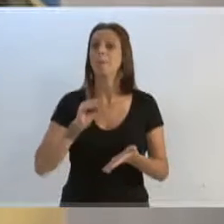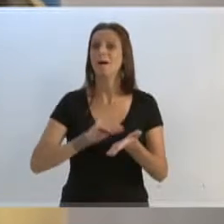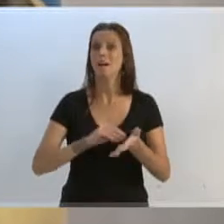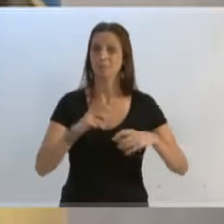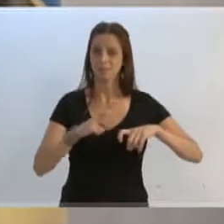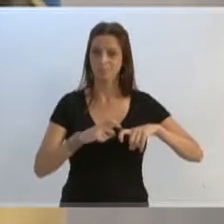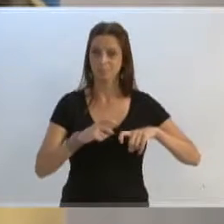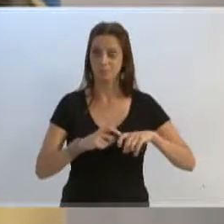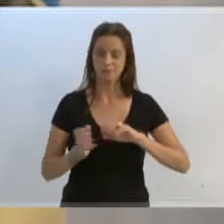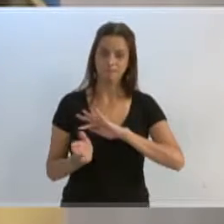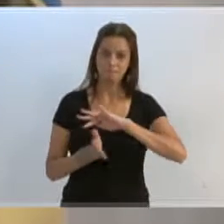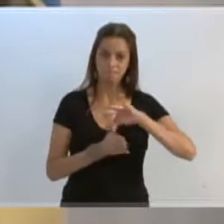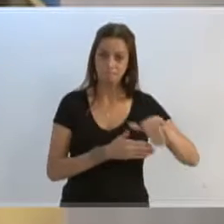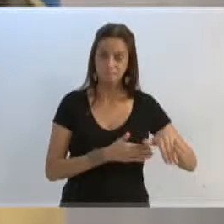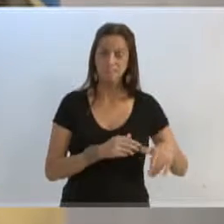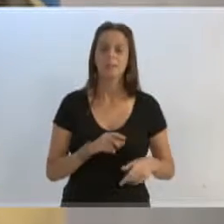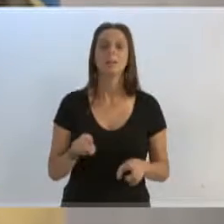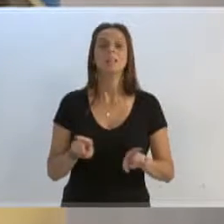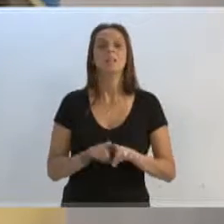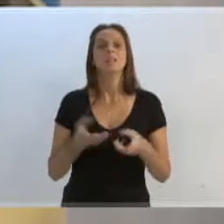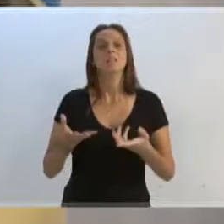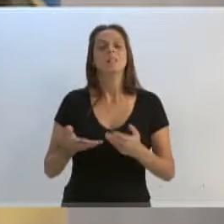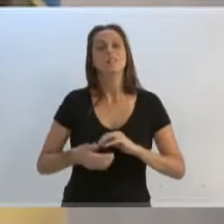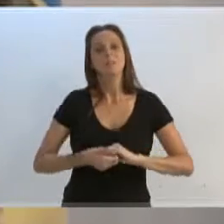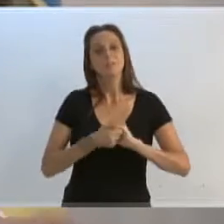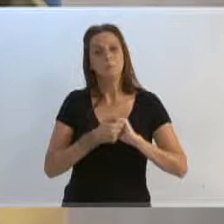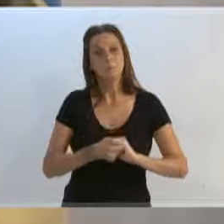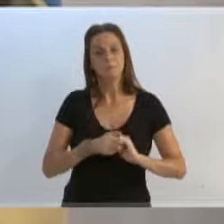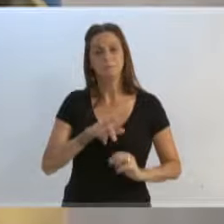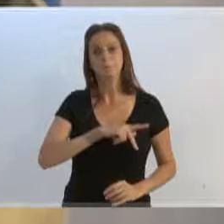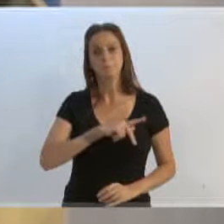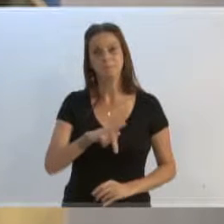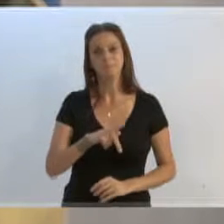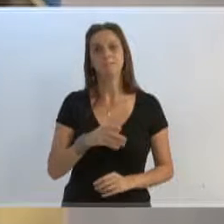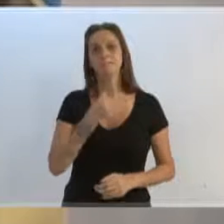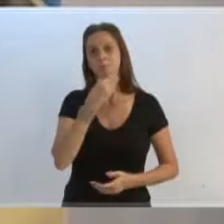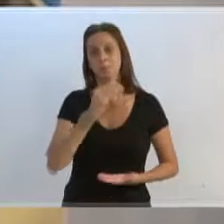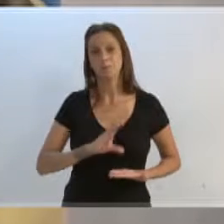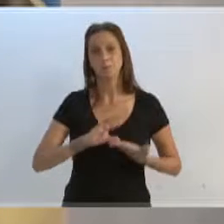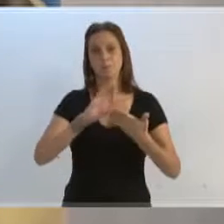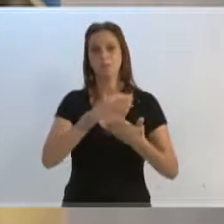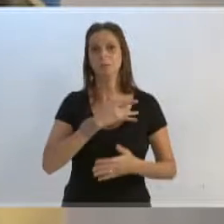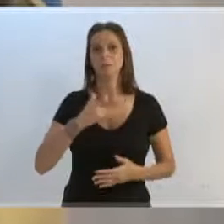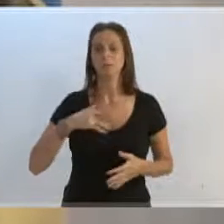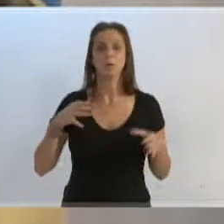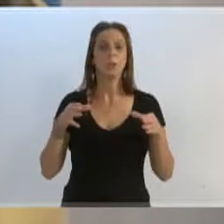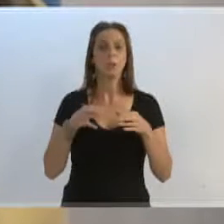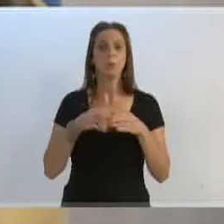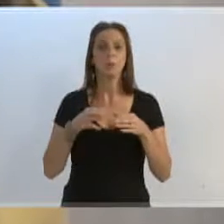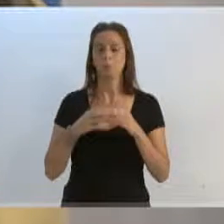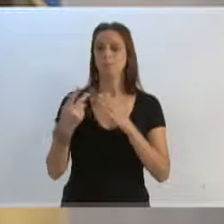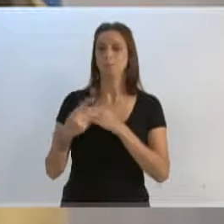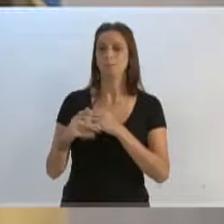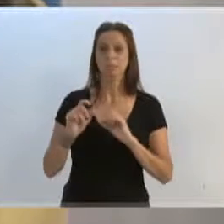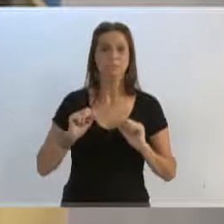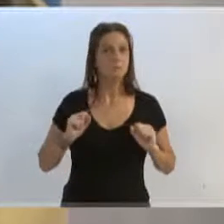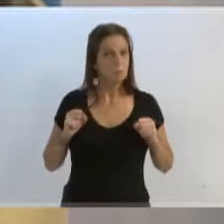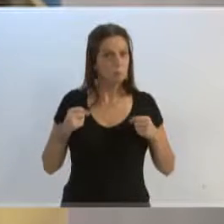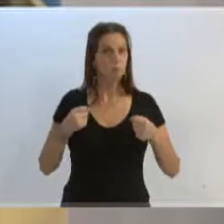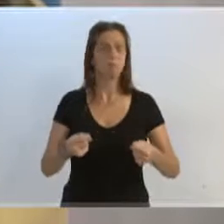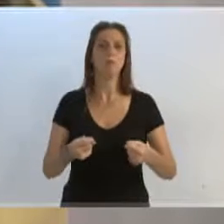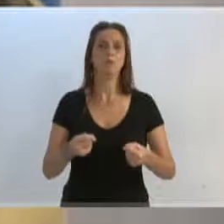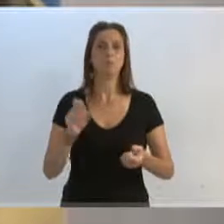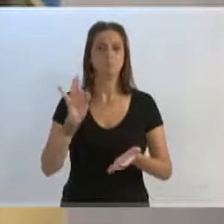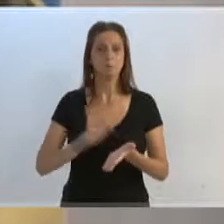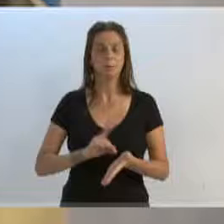presidente do Conselho de Saúde, toda a equipe, pelo empenho, e por